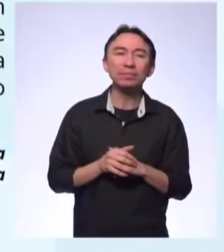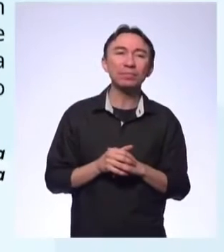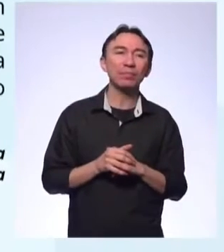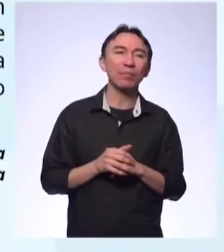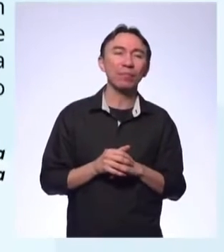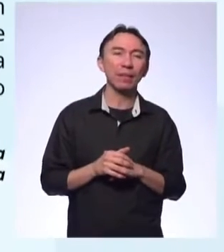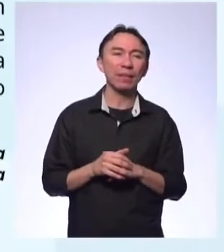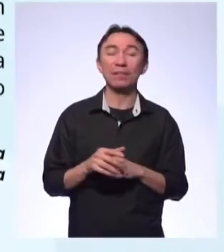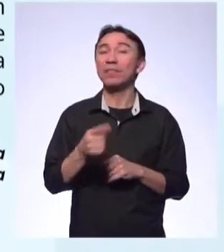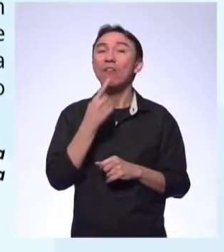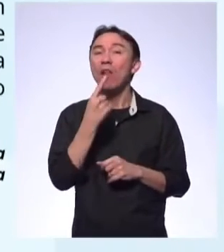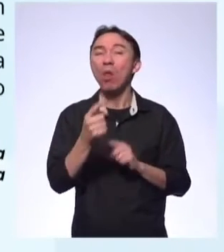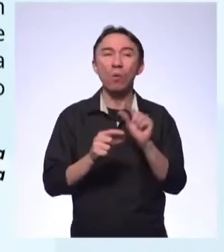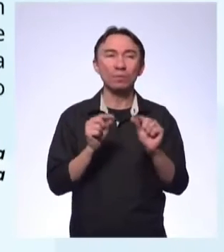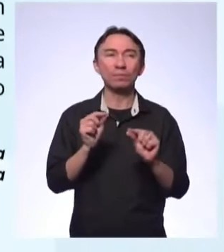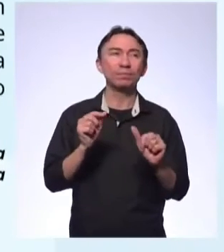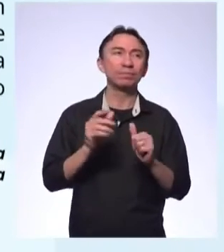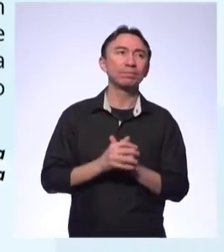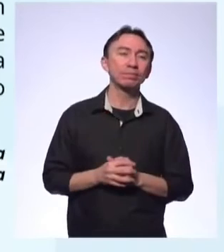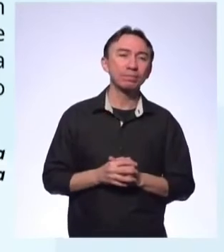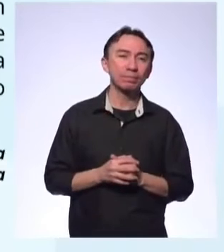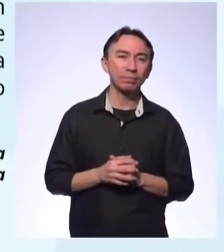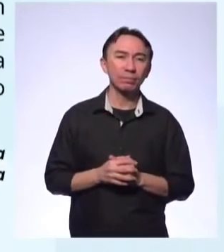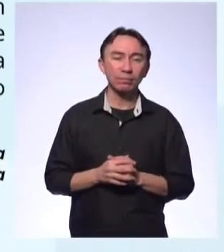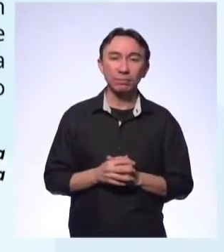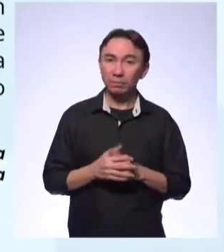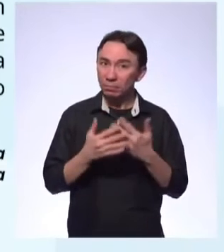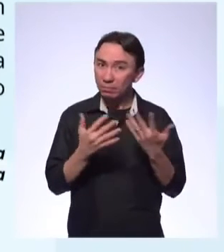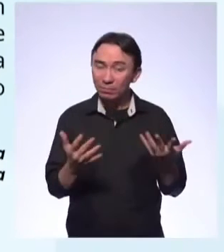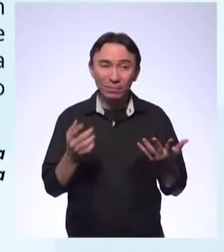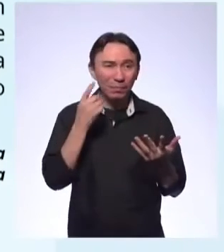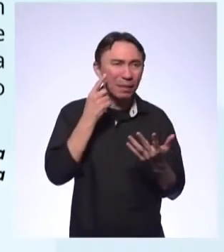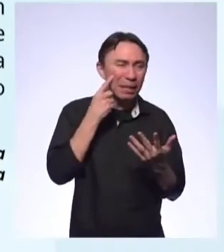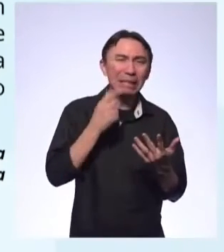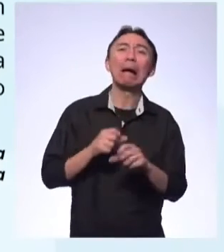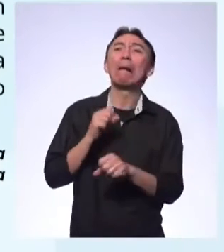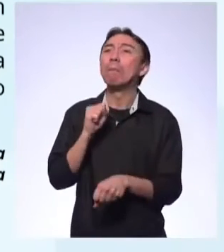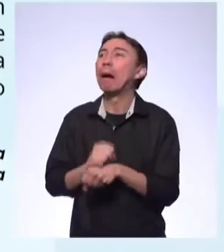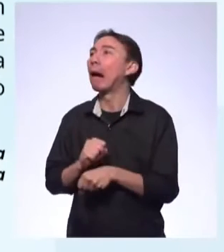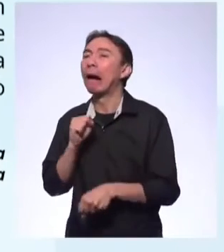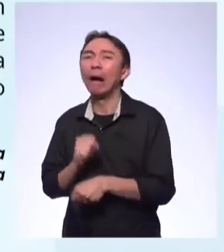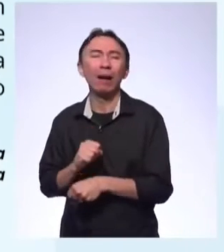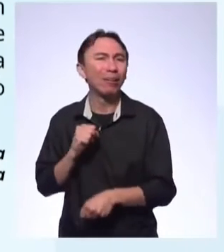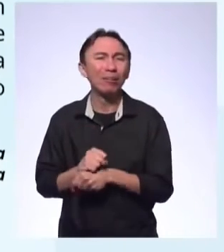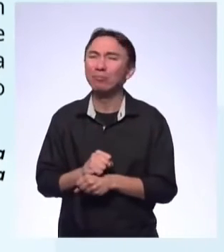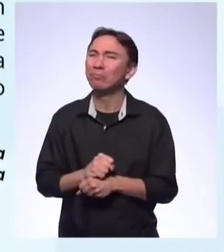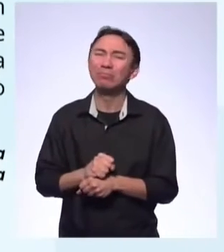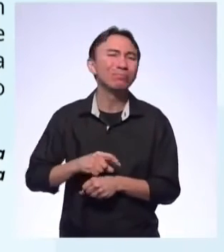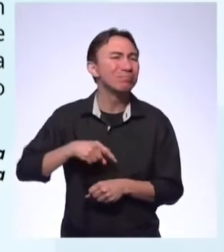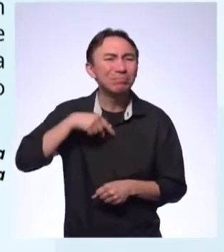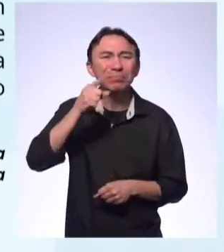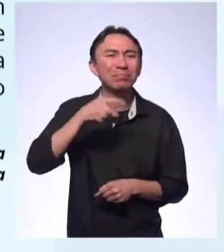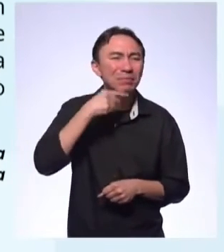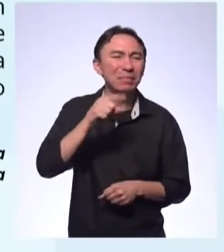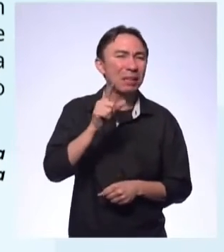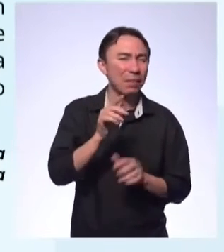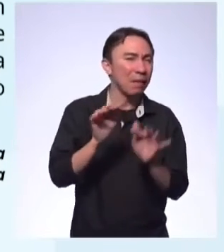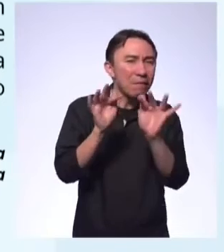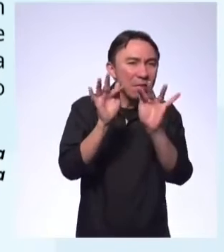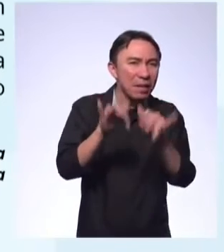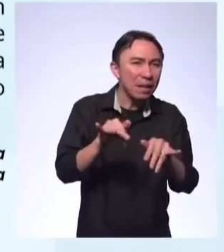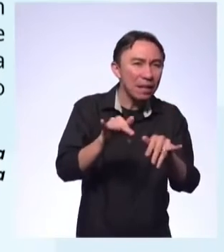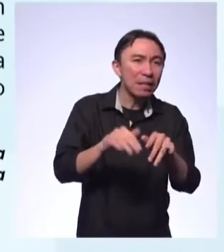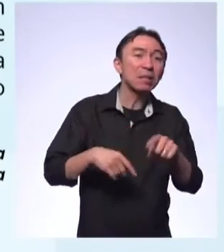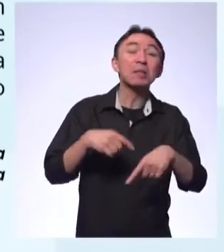Ela vai lá e diz, não há como esperar mais, aí lá no final, se